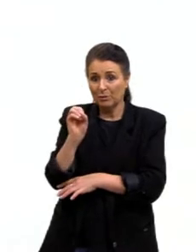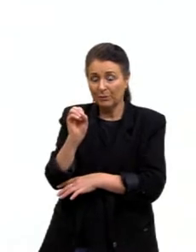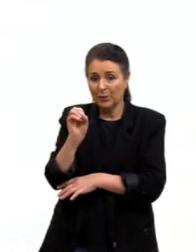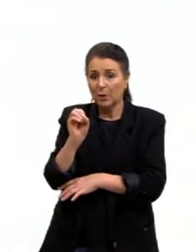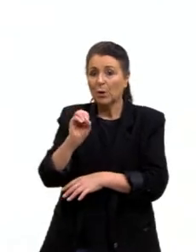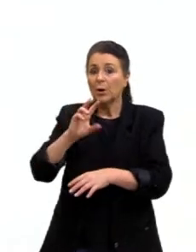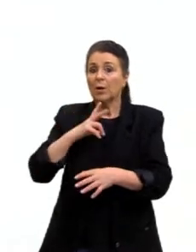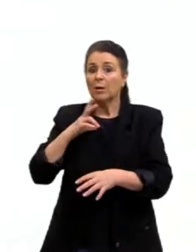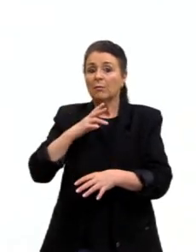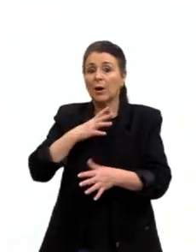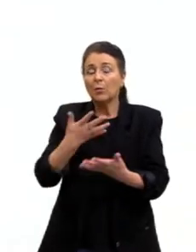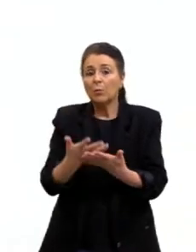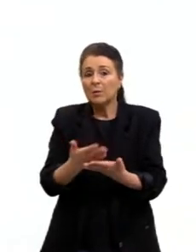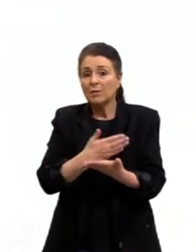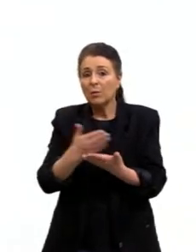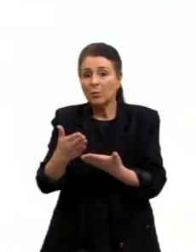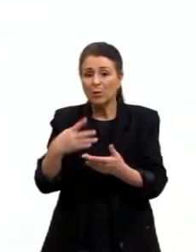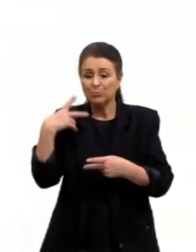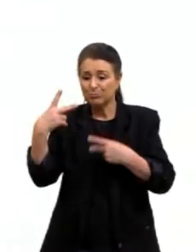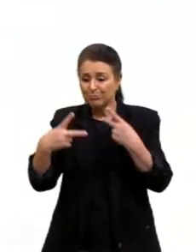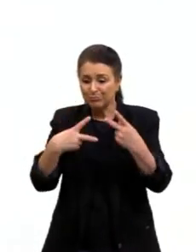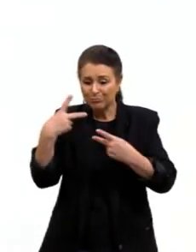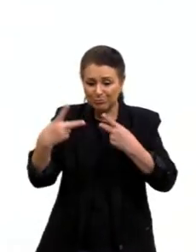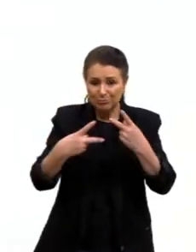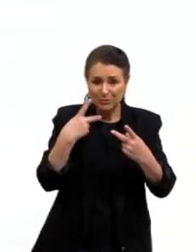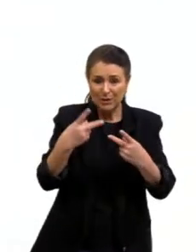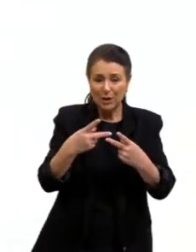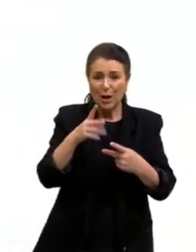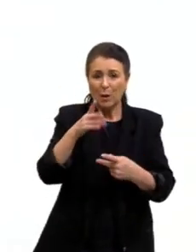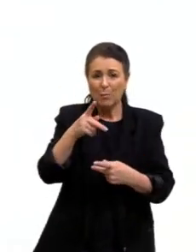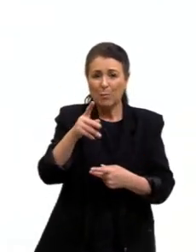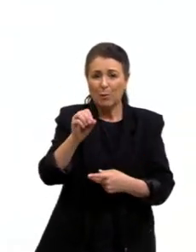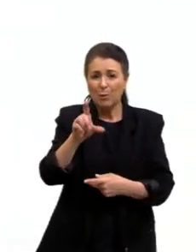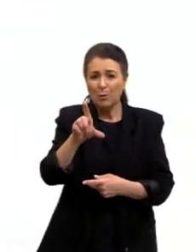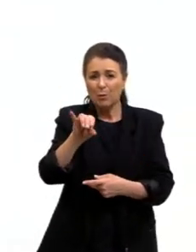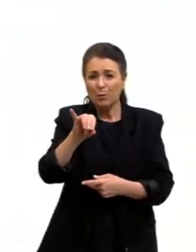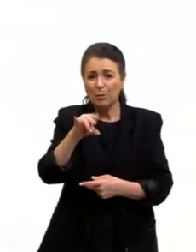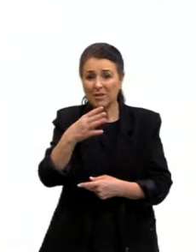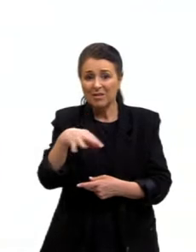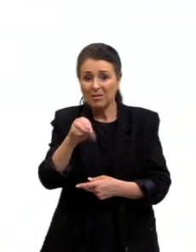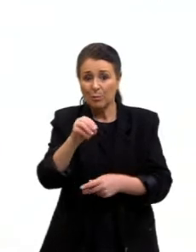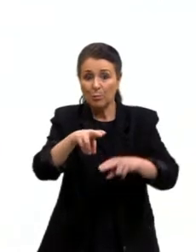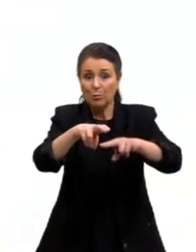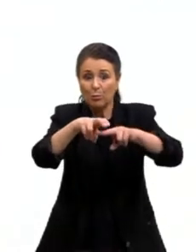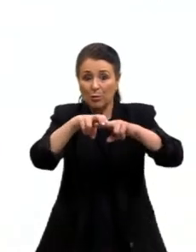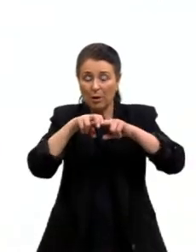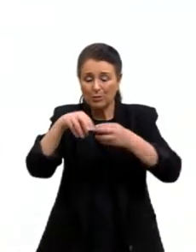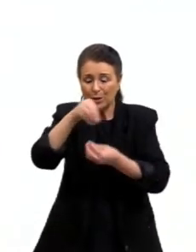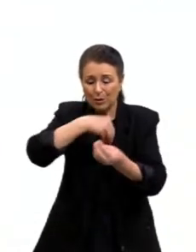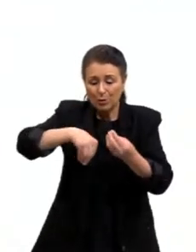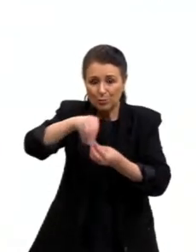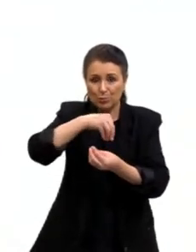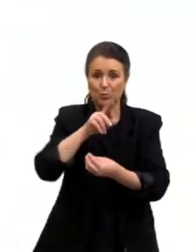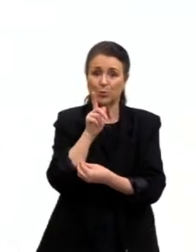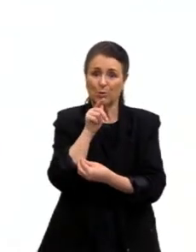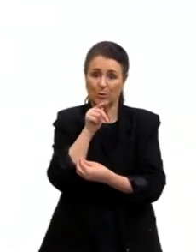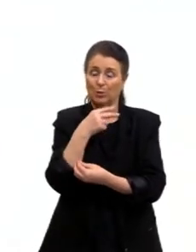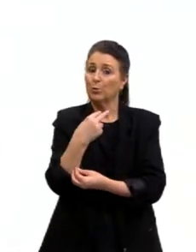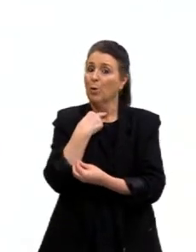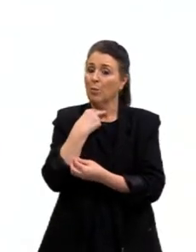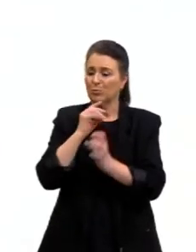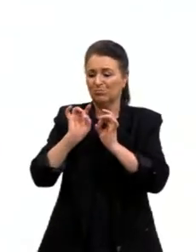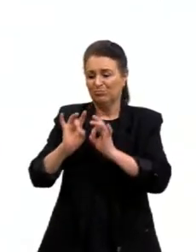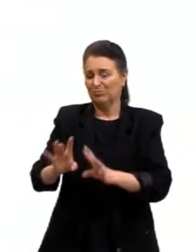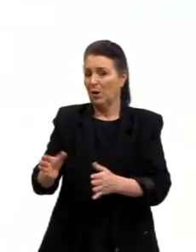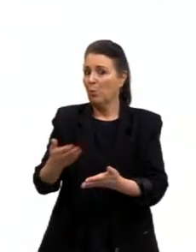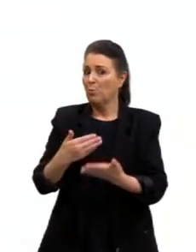poluição desses corpos em função dessa mesma questão de não dissolver na água. Então, não pode. Tá? Não